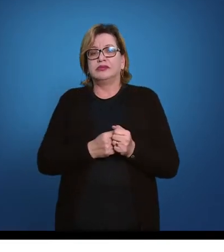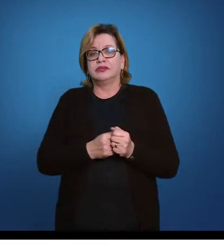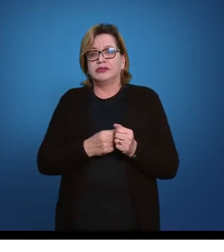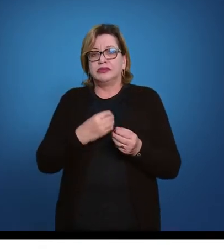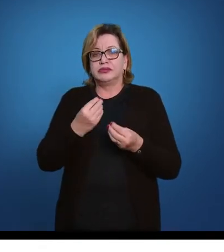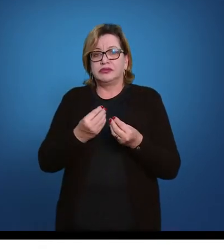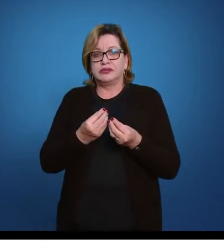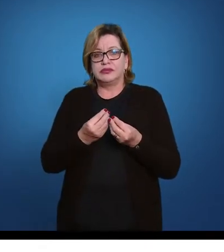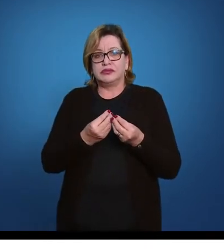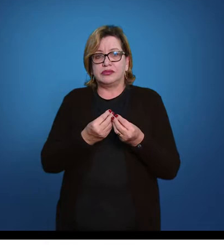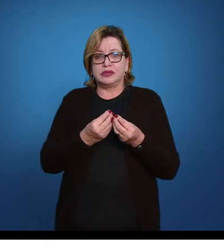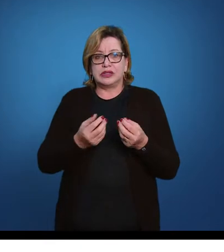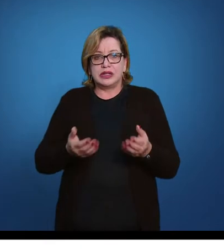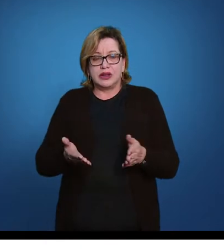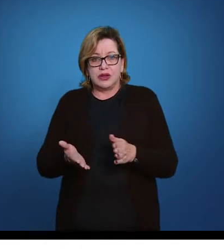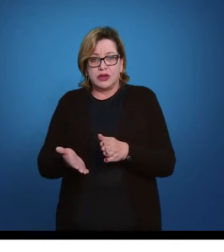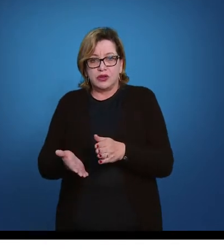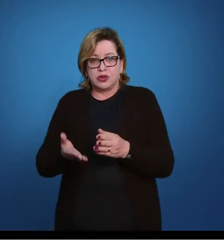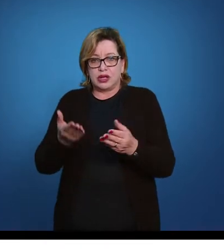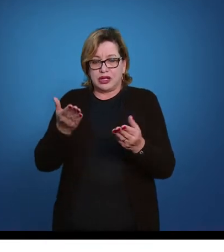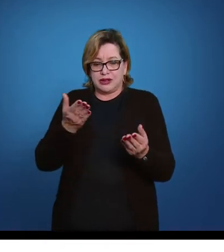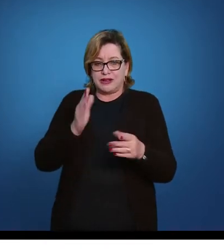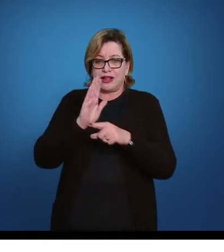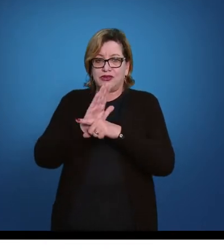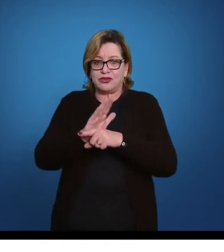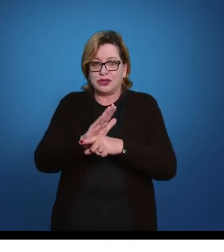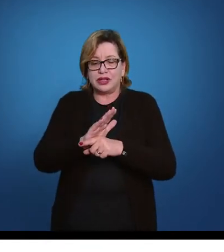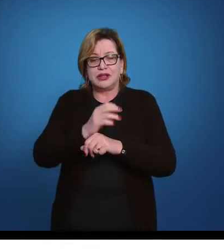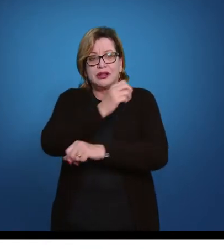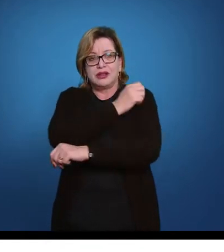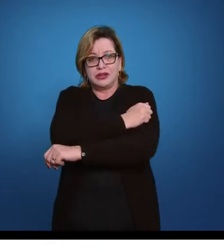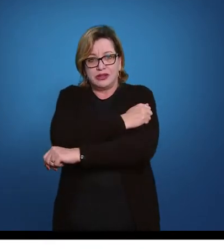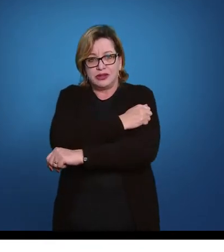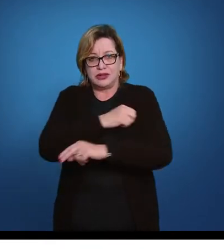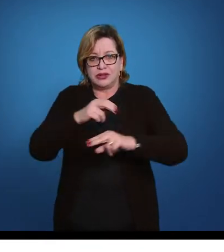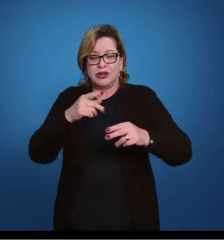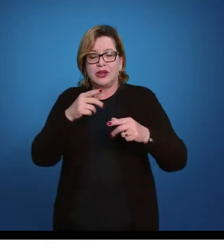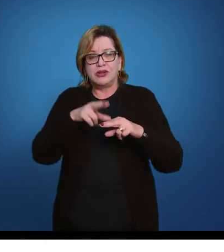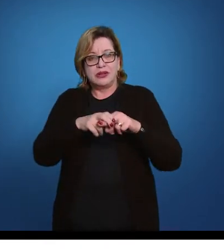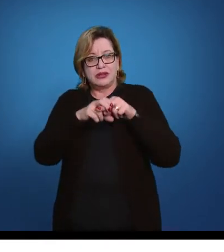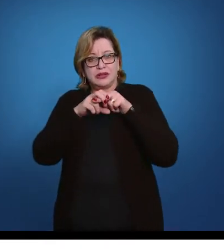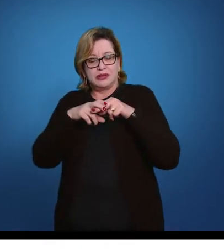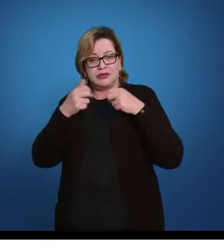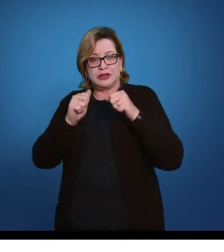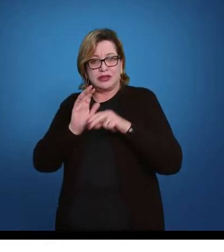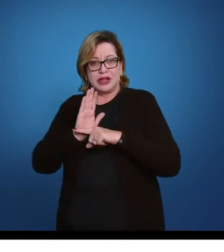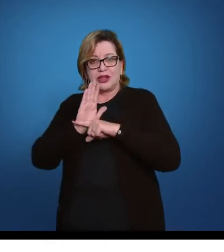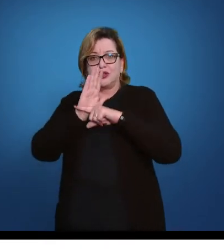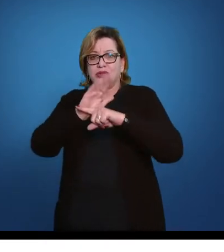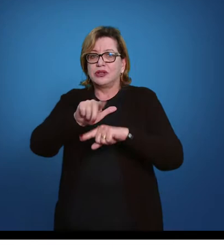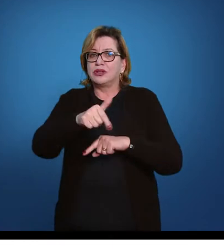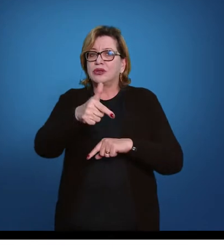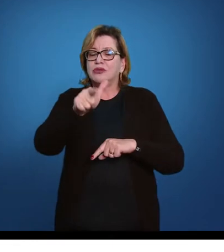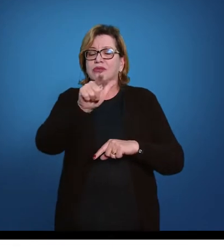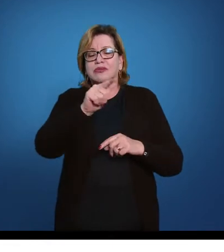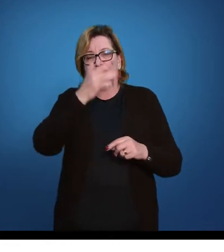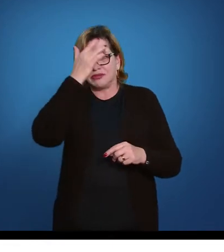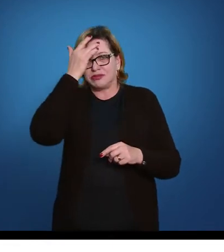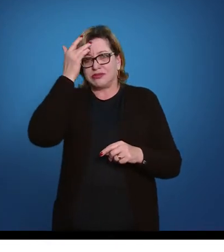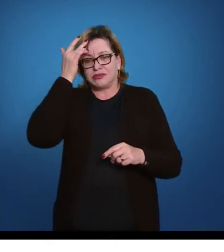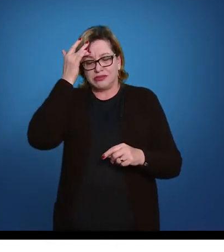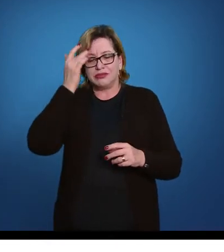mãos carregando o nosso aluno e para isso nós vamos precisar do auxílio de alguns colegas. Então,